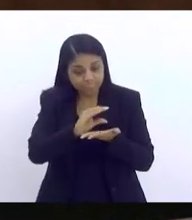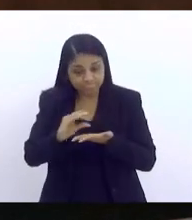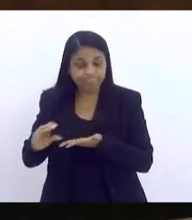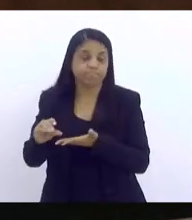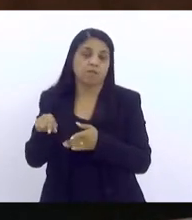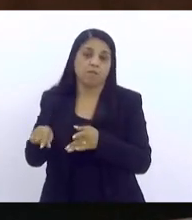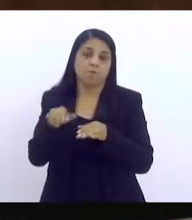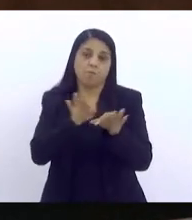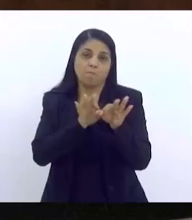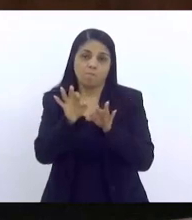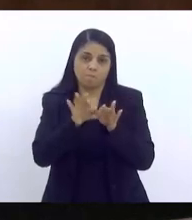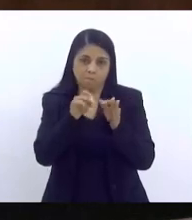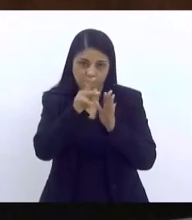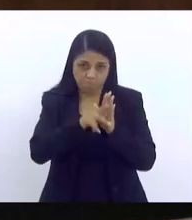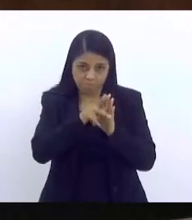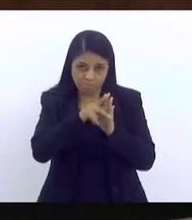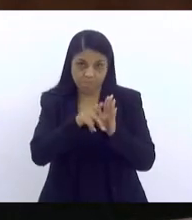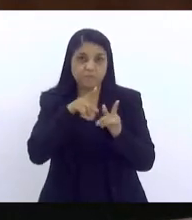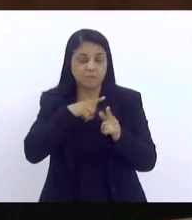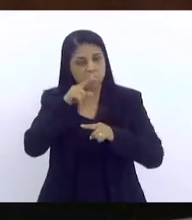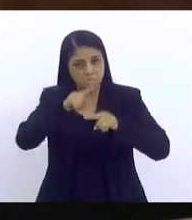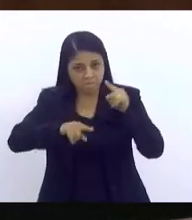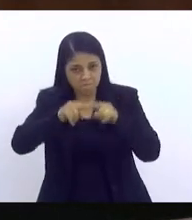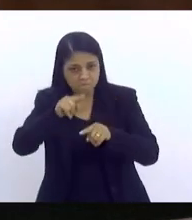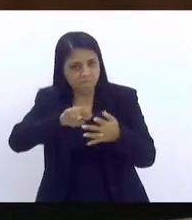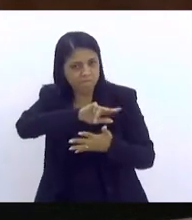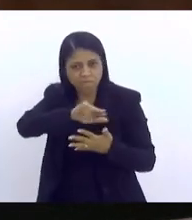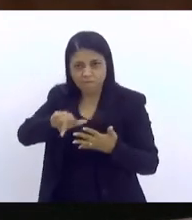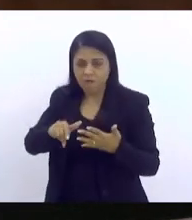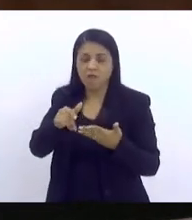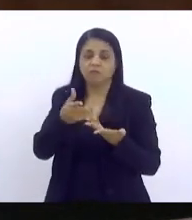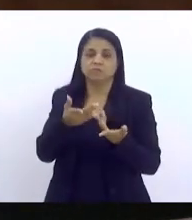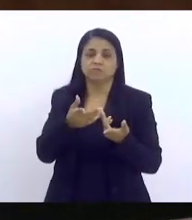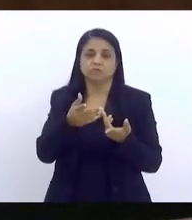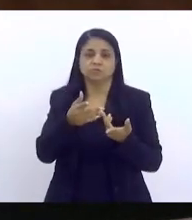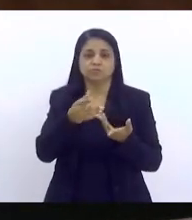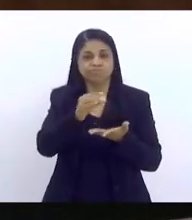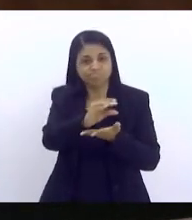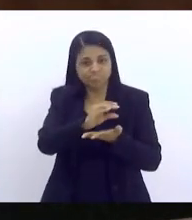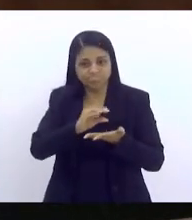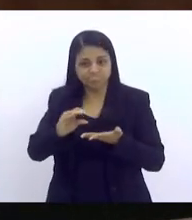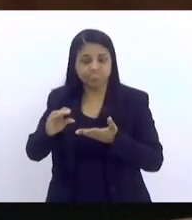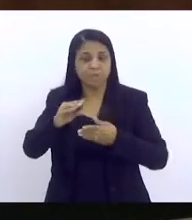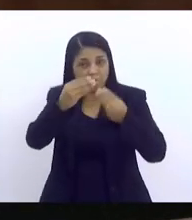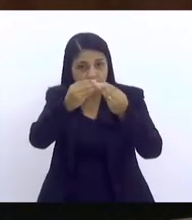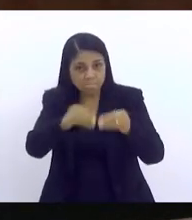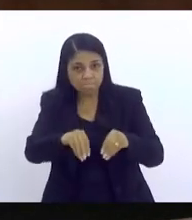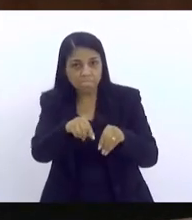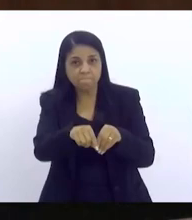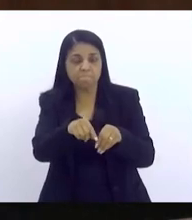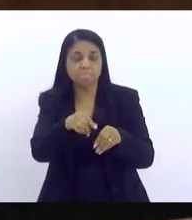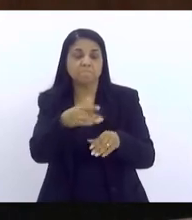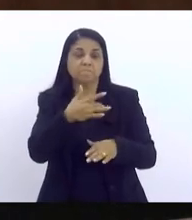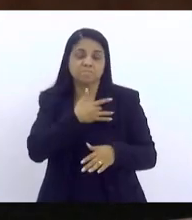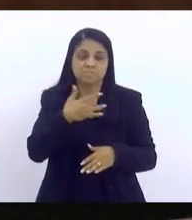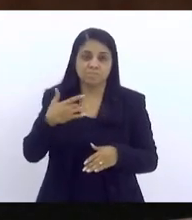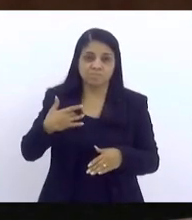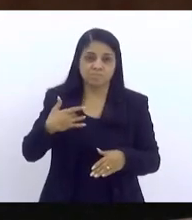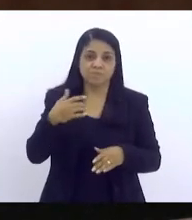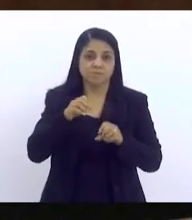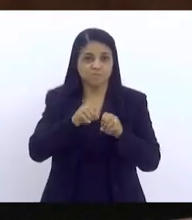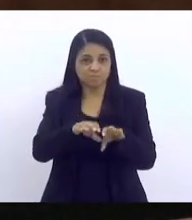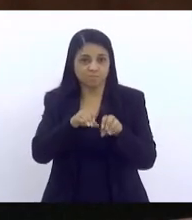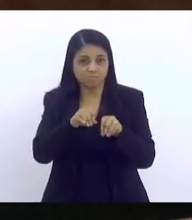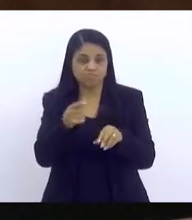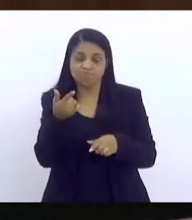programa. E a gente tem aí uma série de materiais, uma série de recursos que, na precarização do serviço de saúde e educação, a gente não